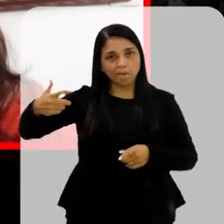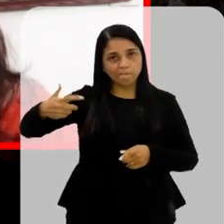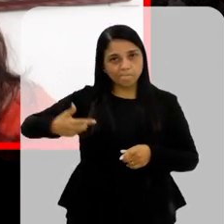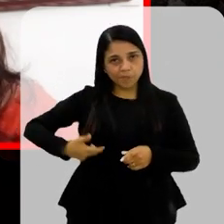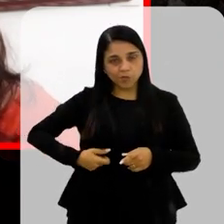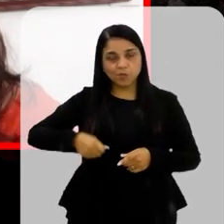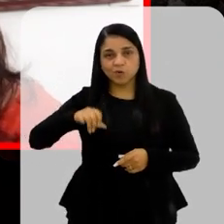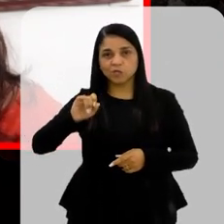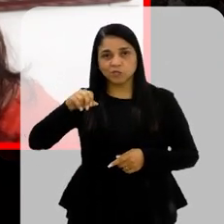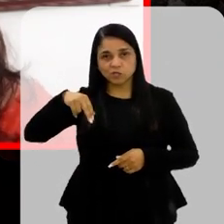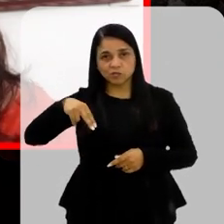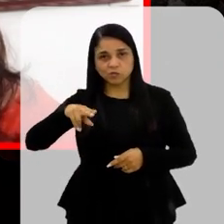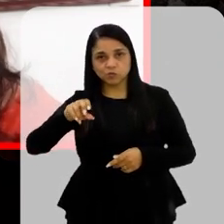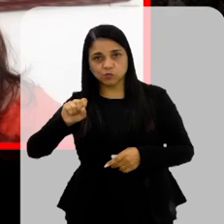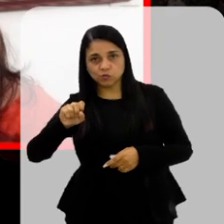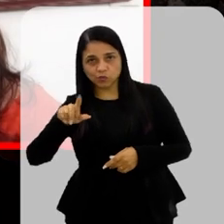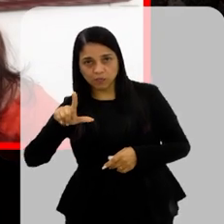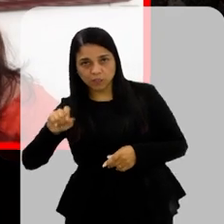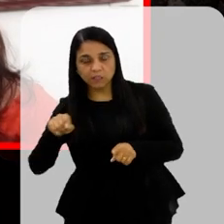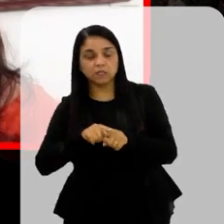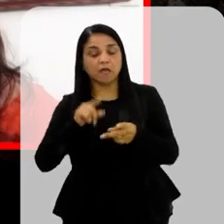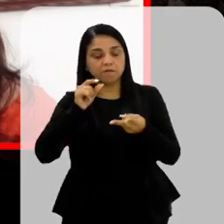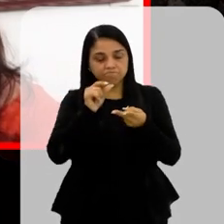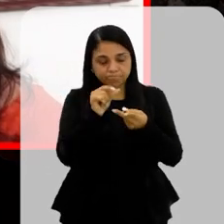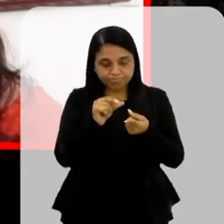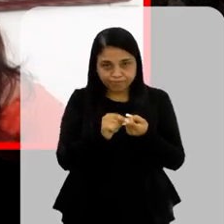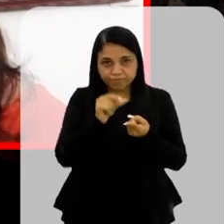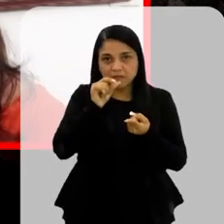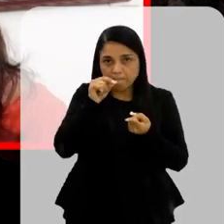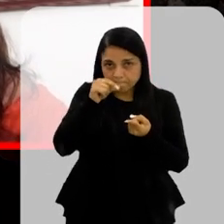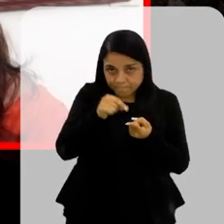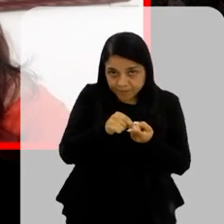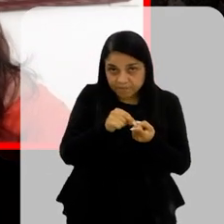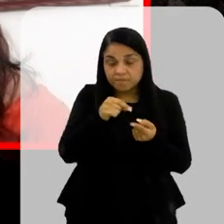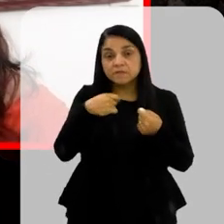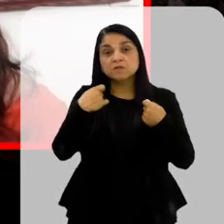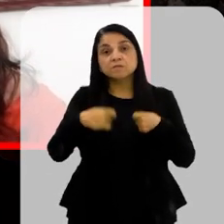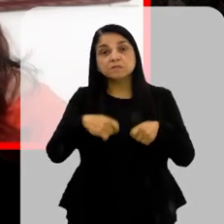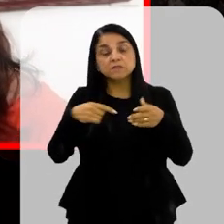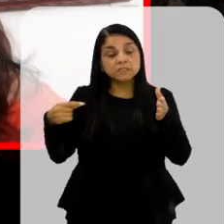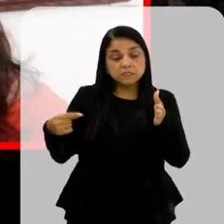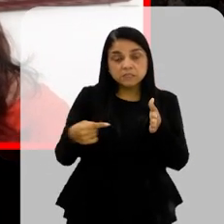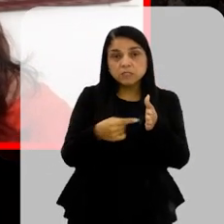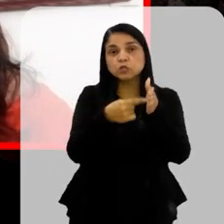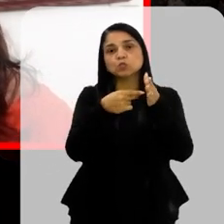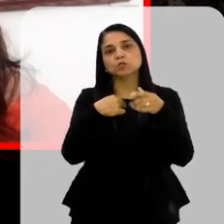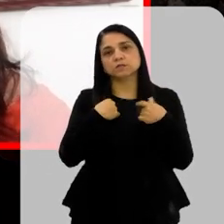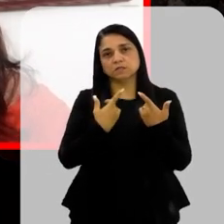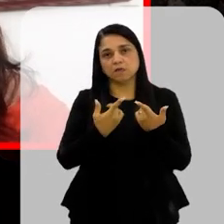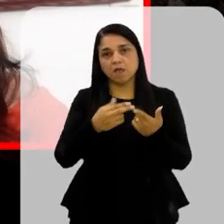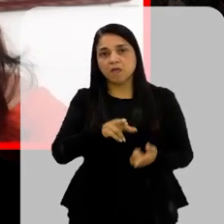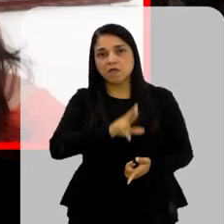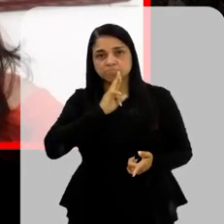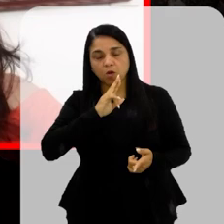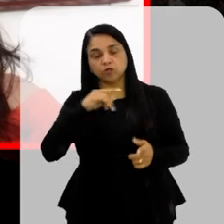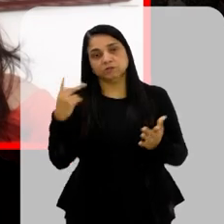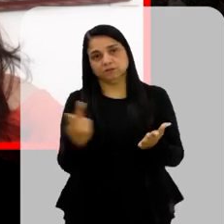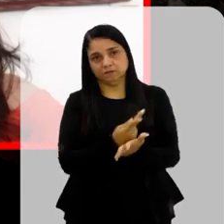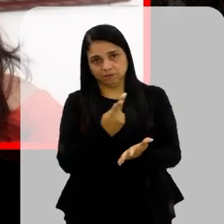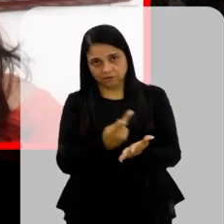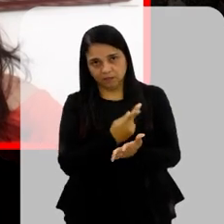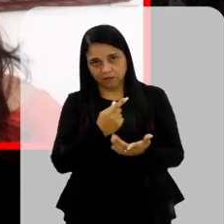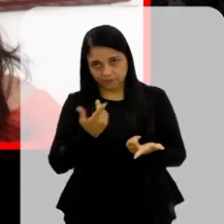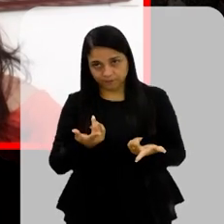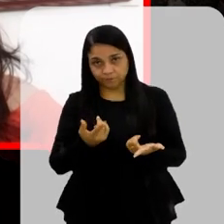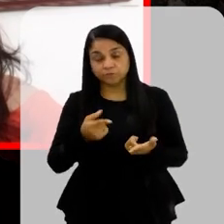contribuir Com as suas Denúncias Sobre o dispositivo Mas é algo Que a gente também Levou para a Anvisa Que é